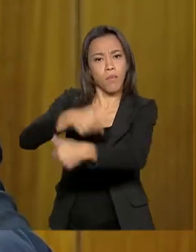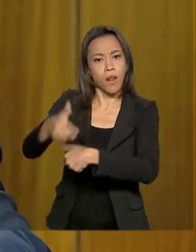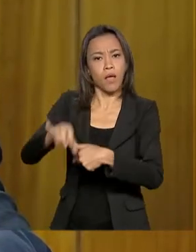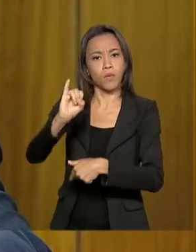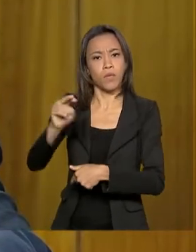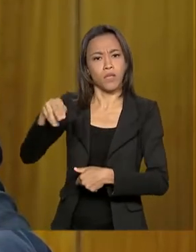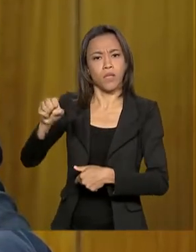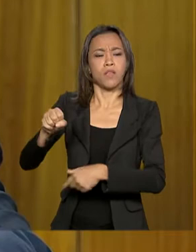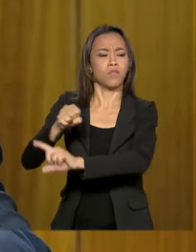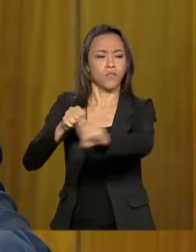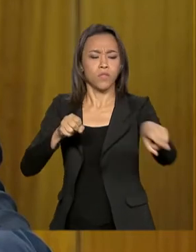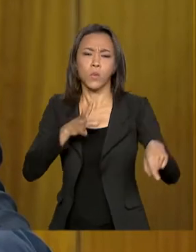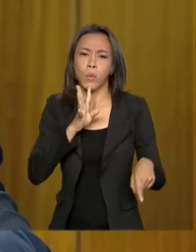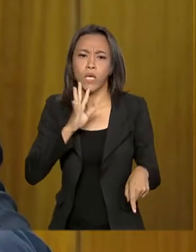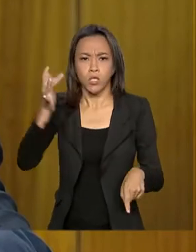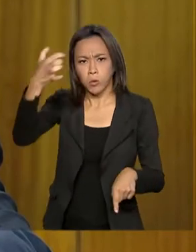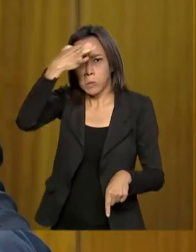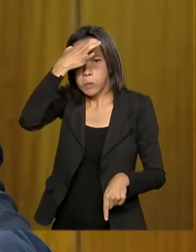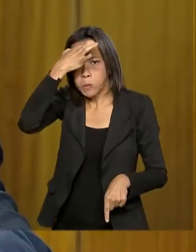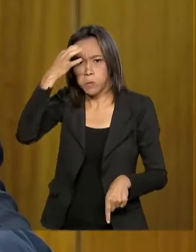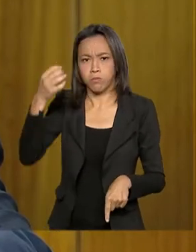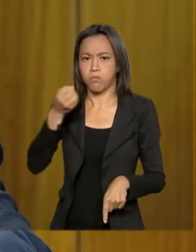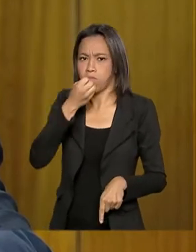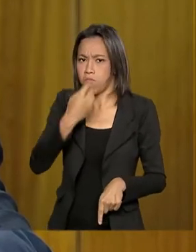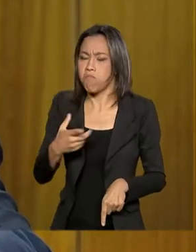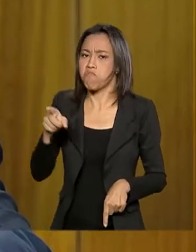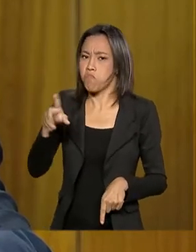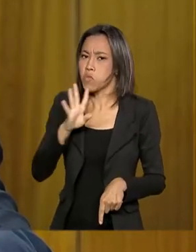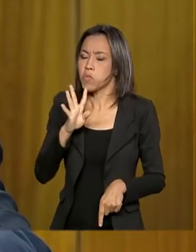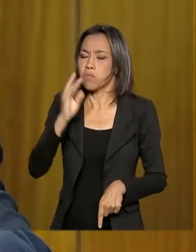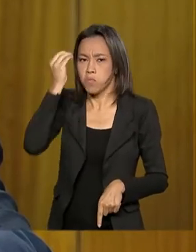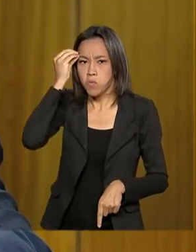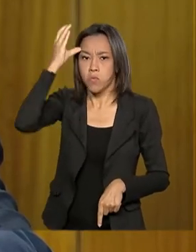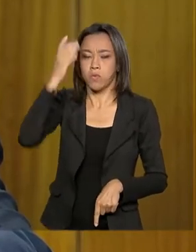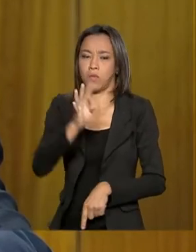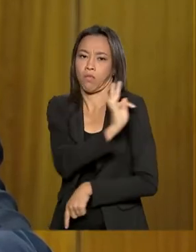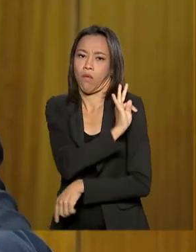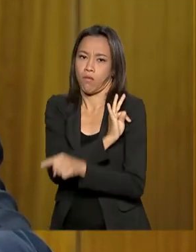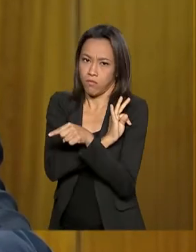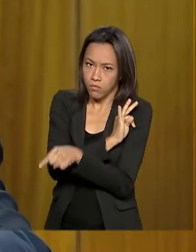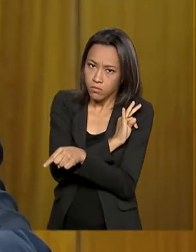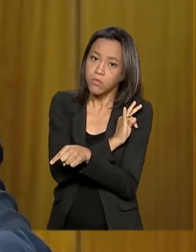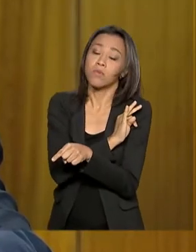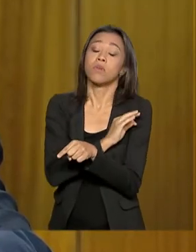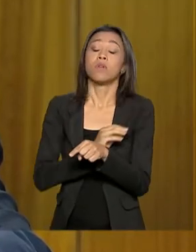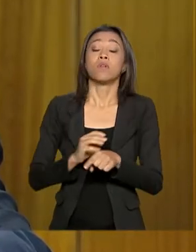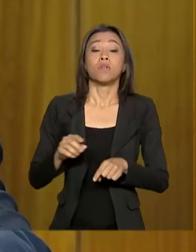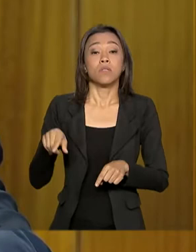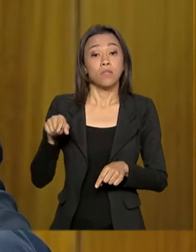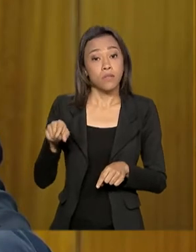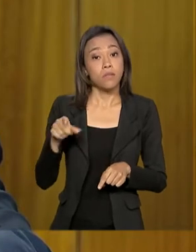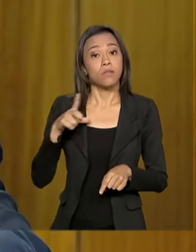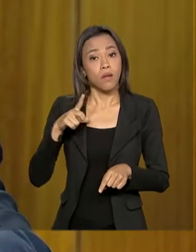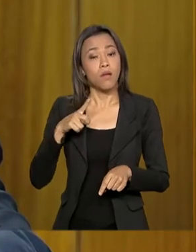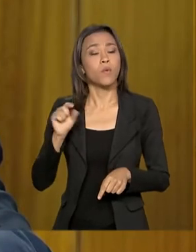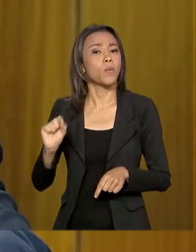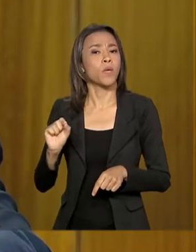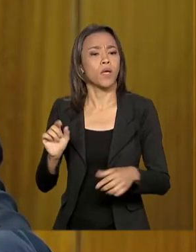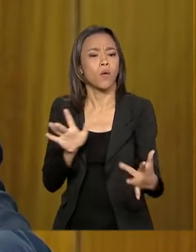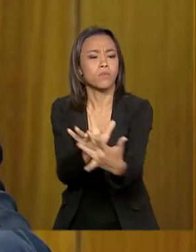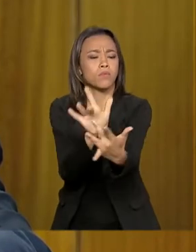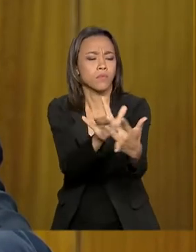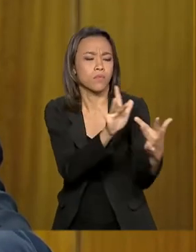vocês conhecem em relação à Previdência, tem uma relação, eu diria, até estreita com o